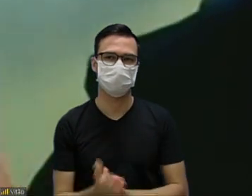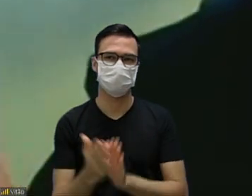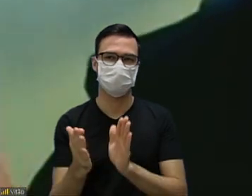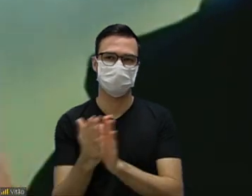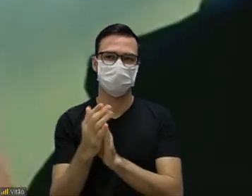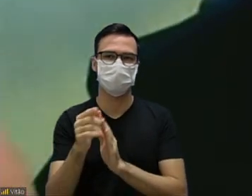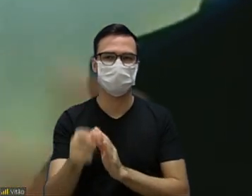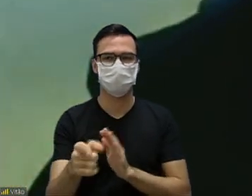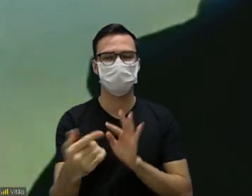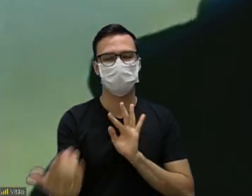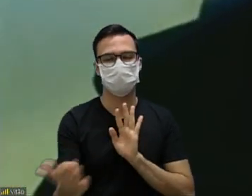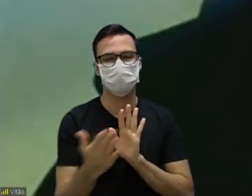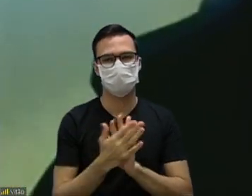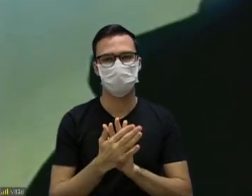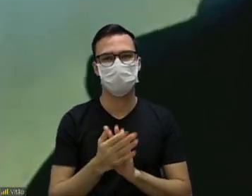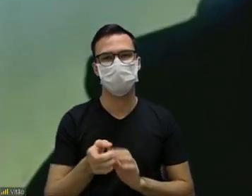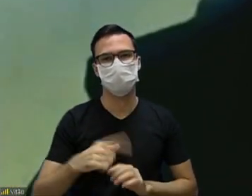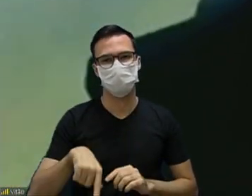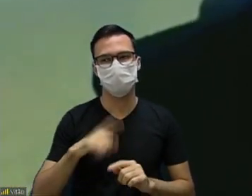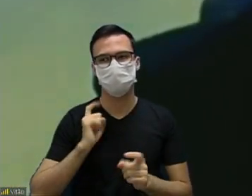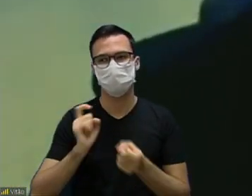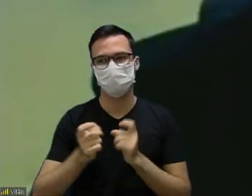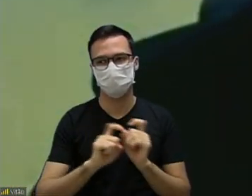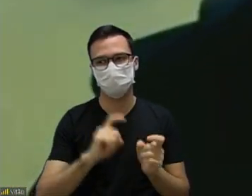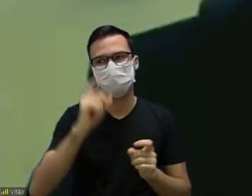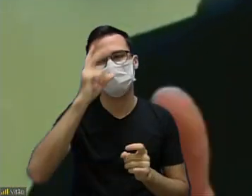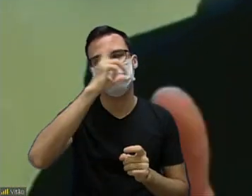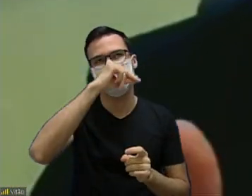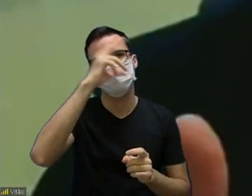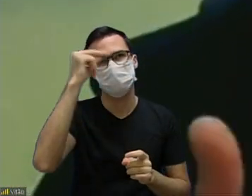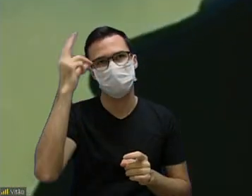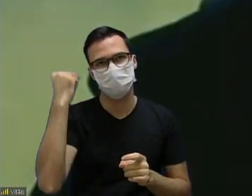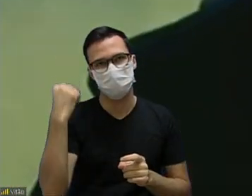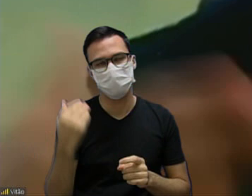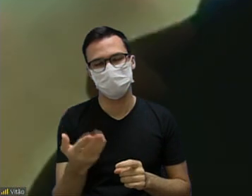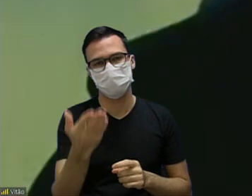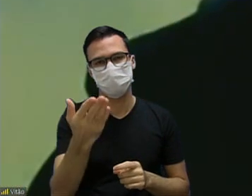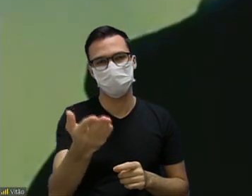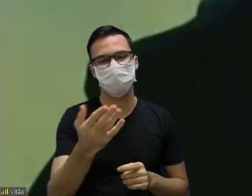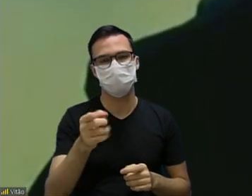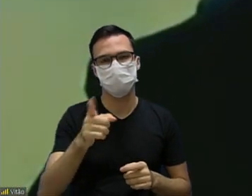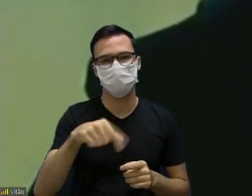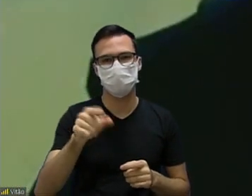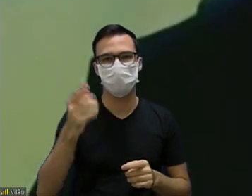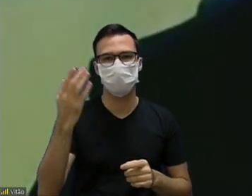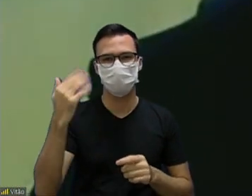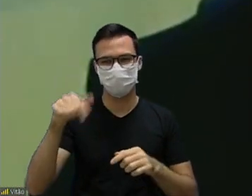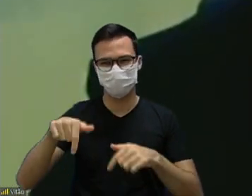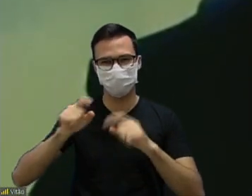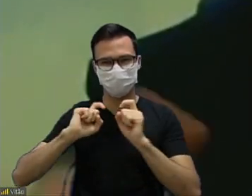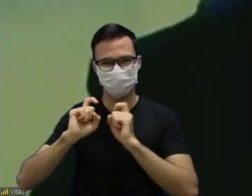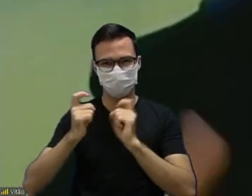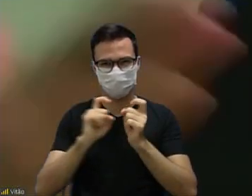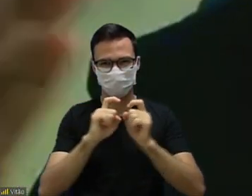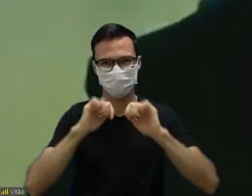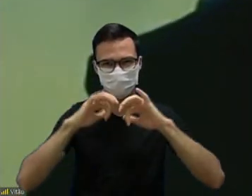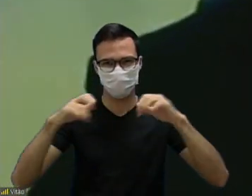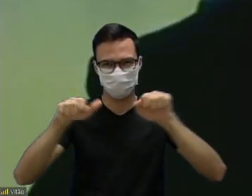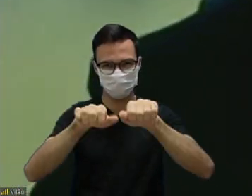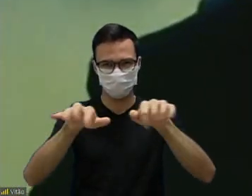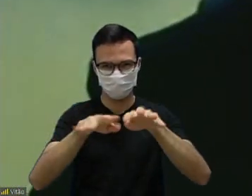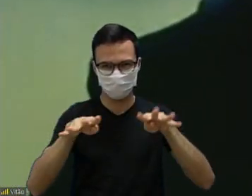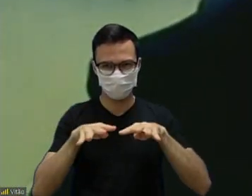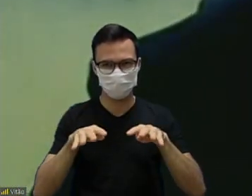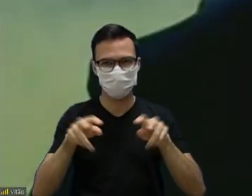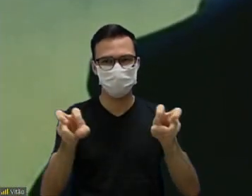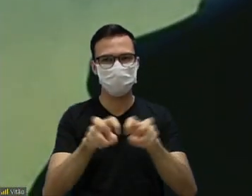nos procuraram também a gente fez reunião com o executivo vossa excelência na época deixou eles usar o plenário e eles atenderam muito